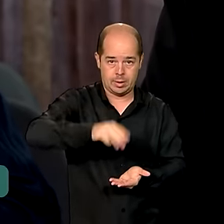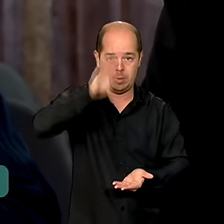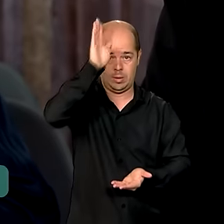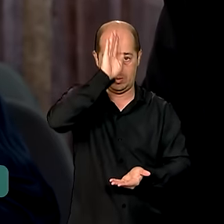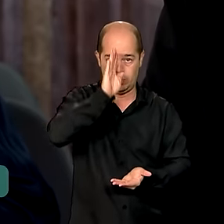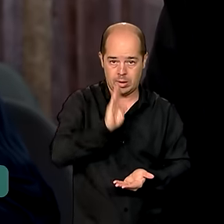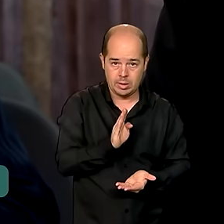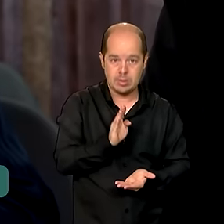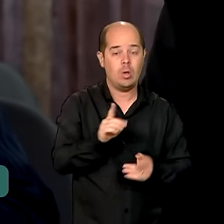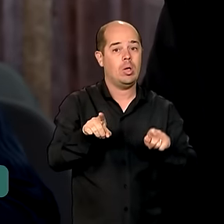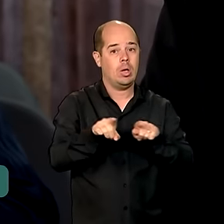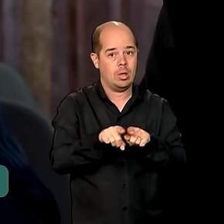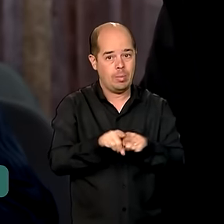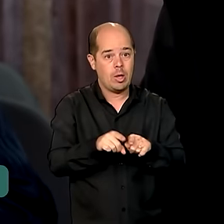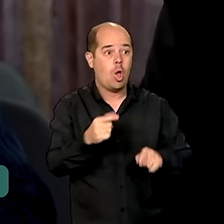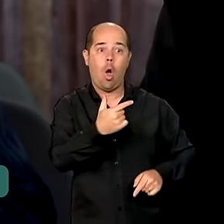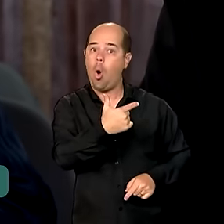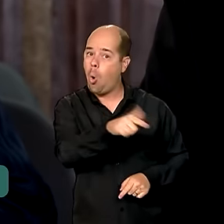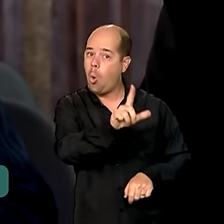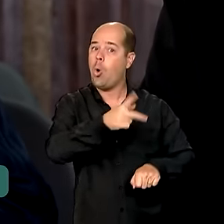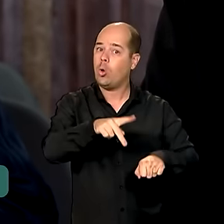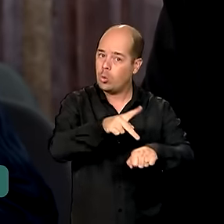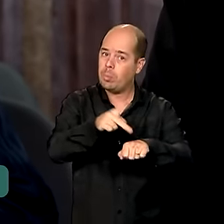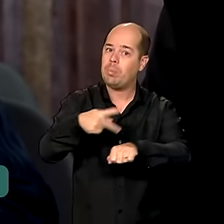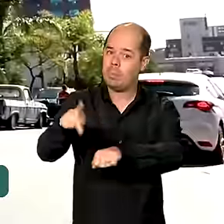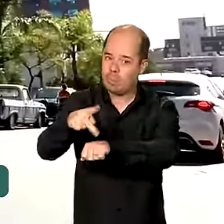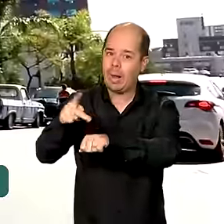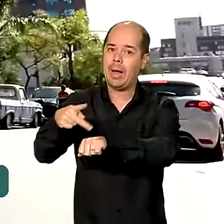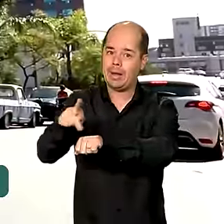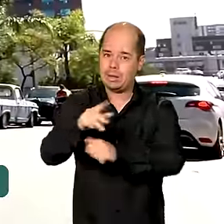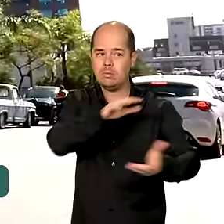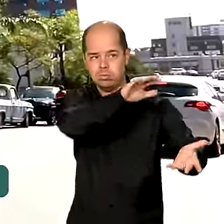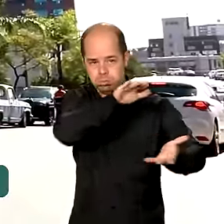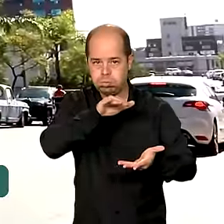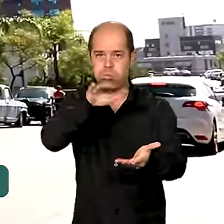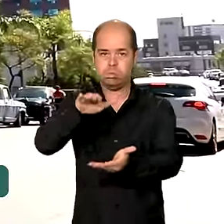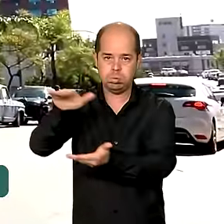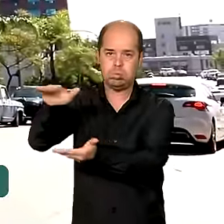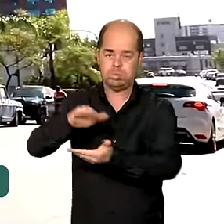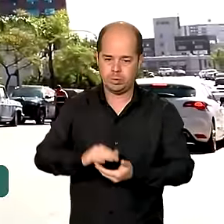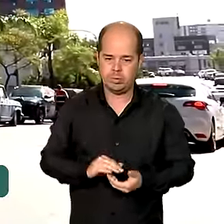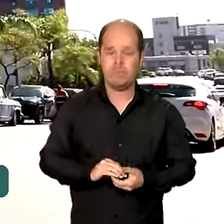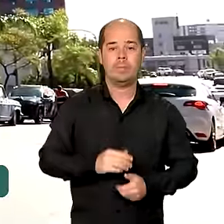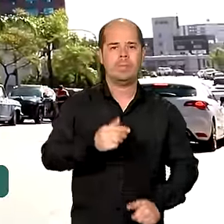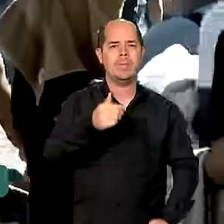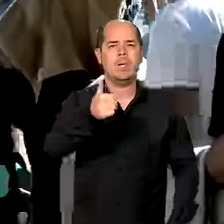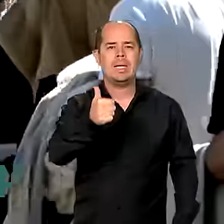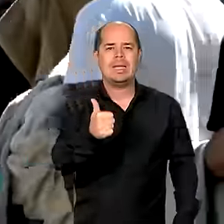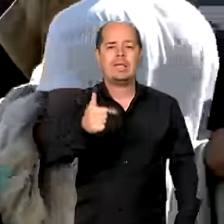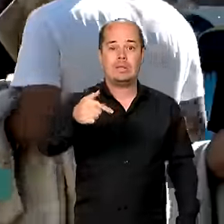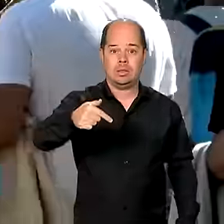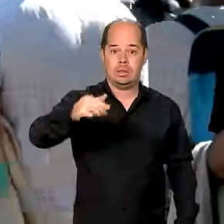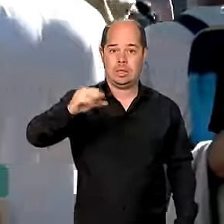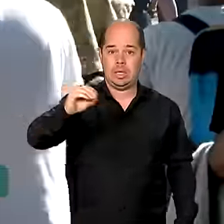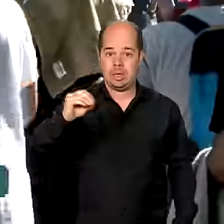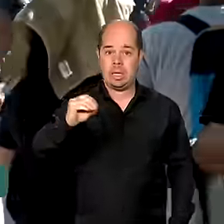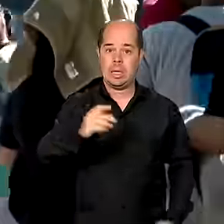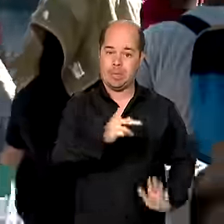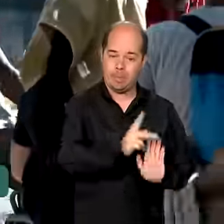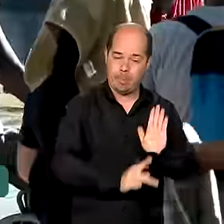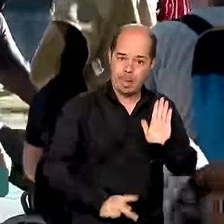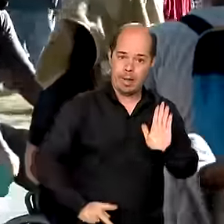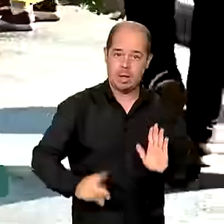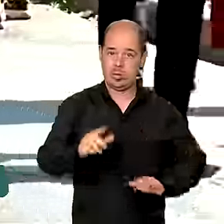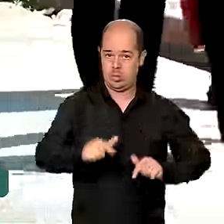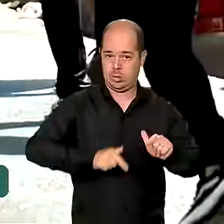outros países, entre outras iniciativas internacionais. Mais de 170 planos de trabalho para apoio aos municípios